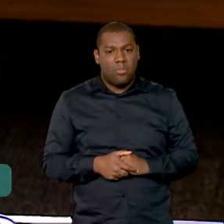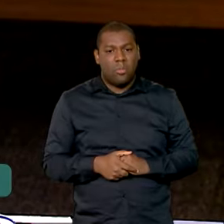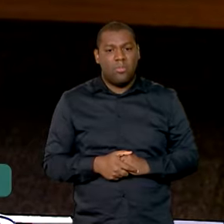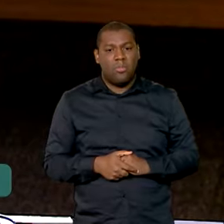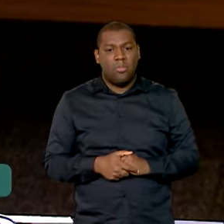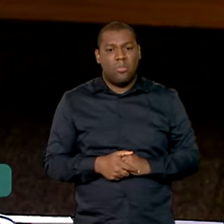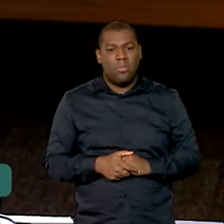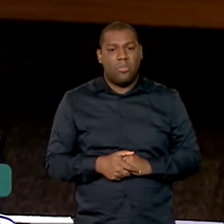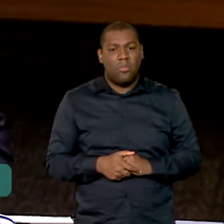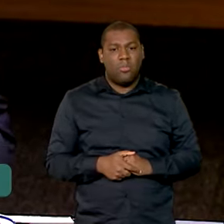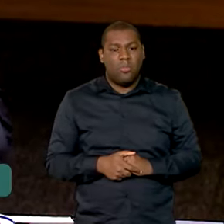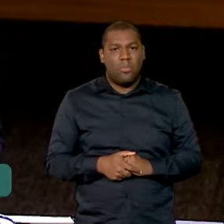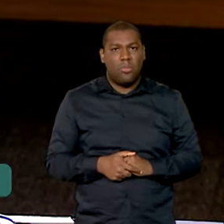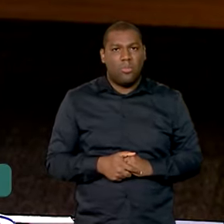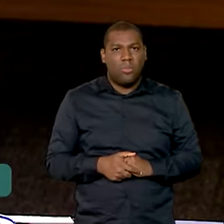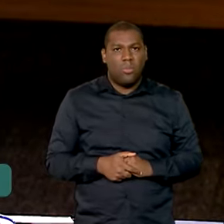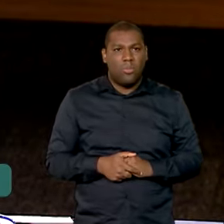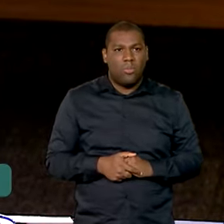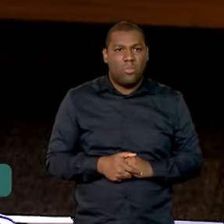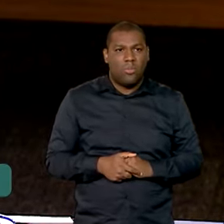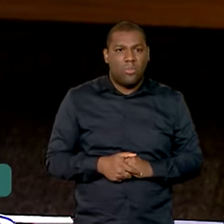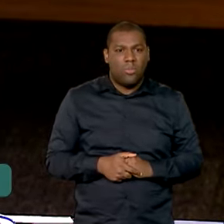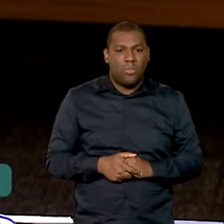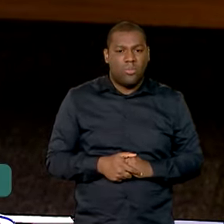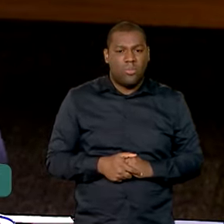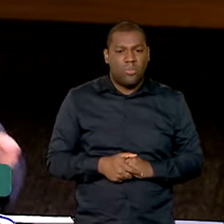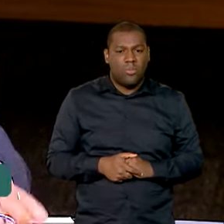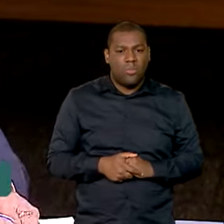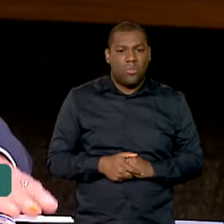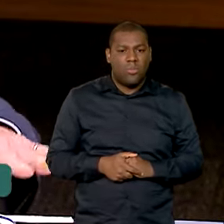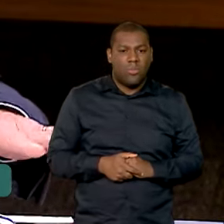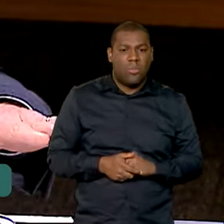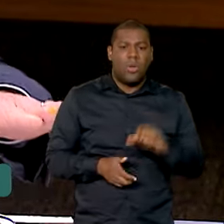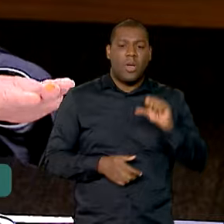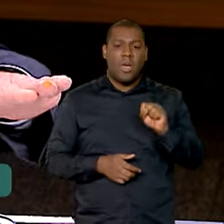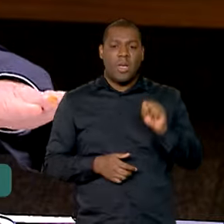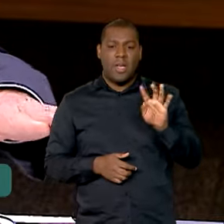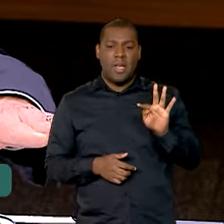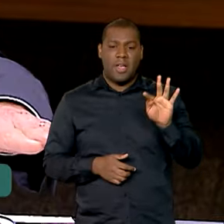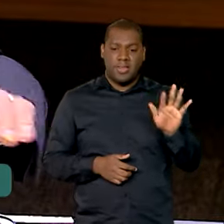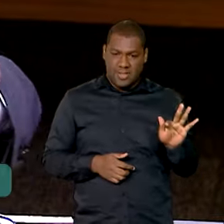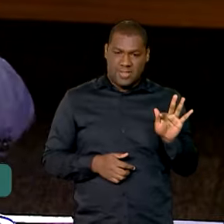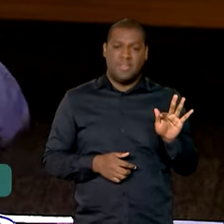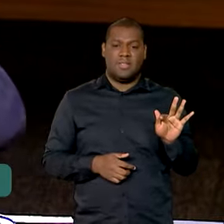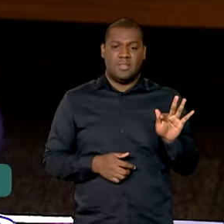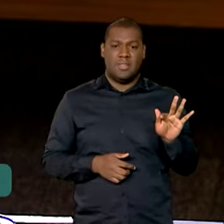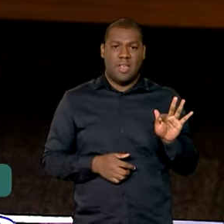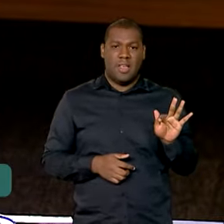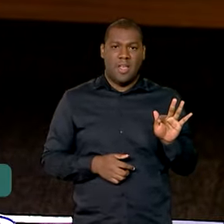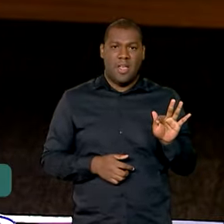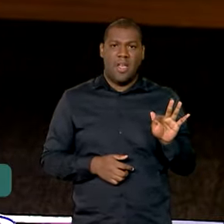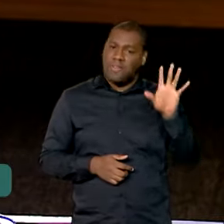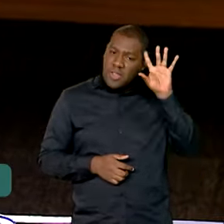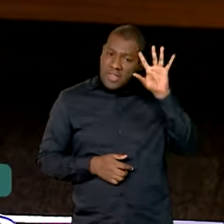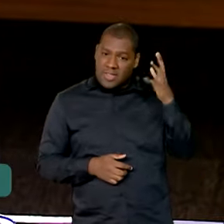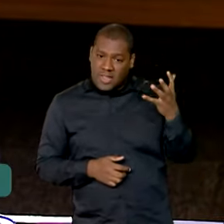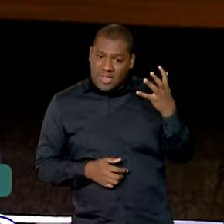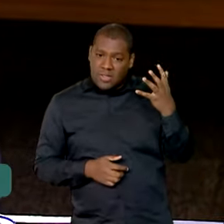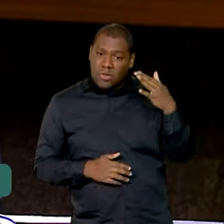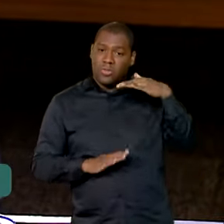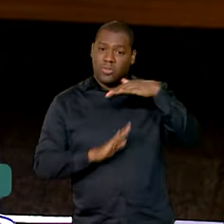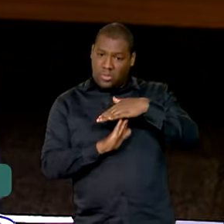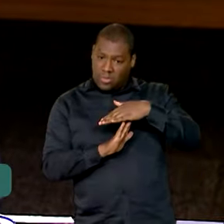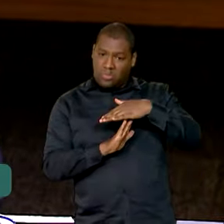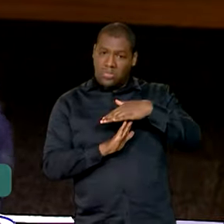quando nós entramos na Suprema Corte para que a gente suspendesse a desoneração, o objetivo é sentar na mesa e